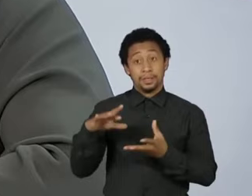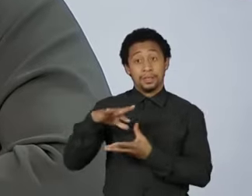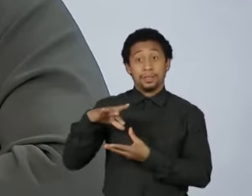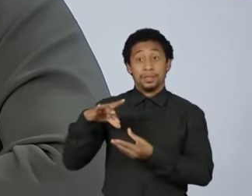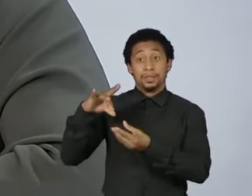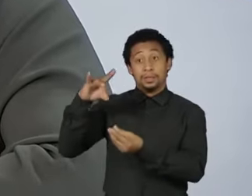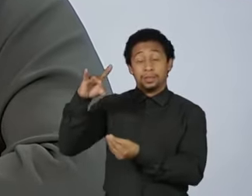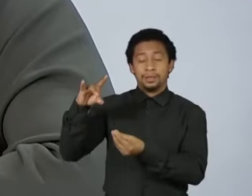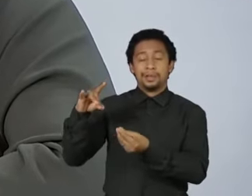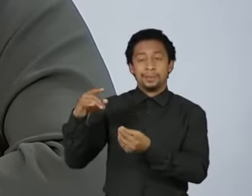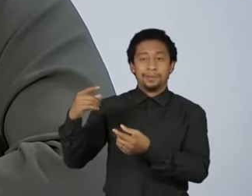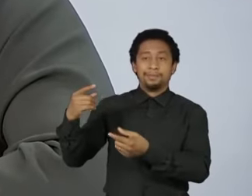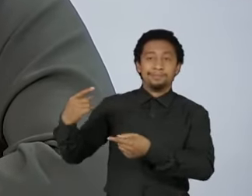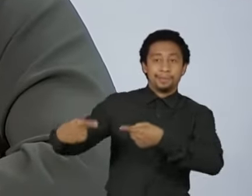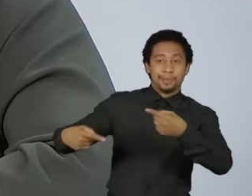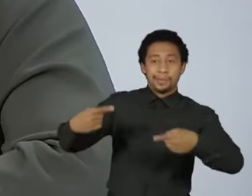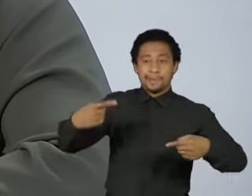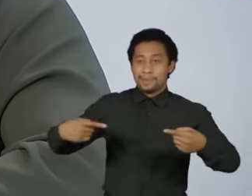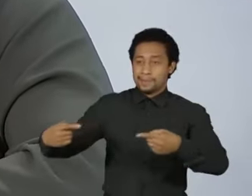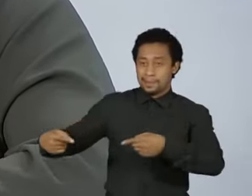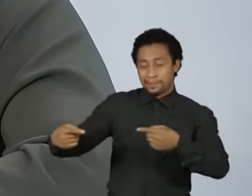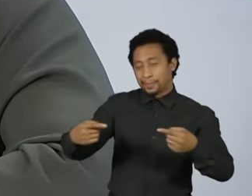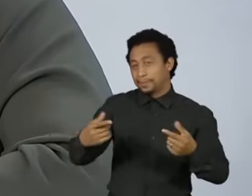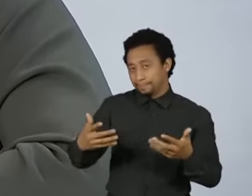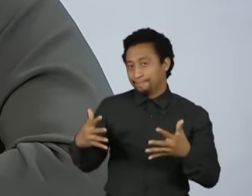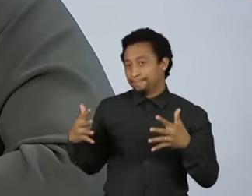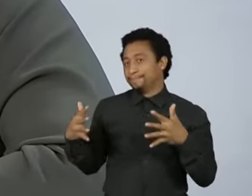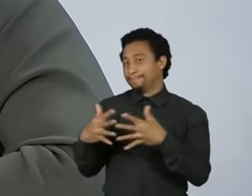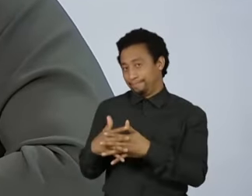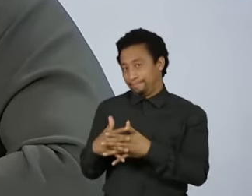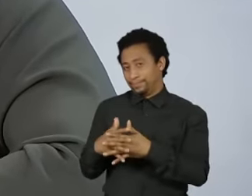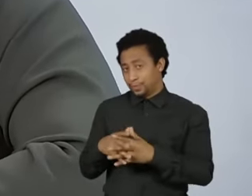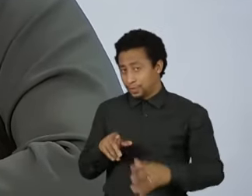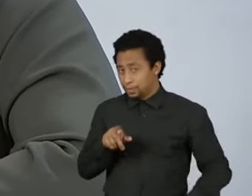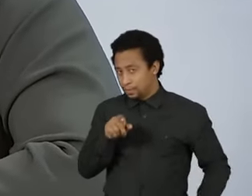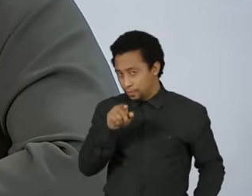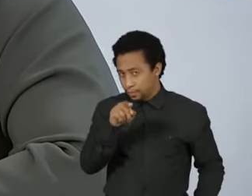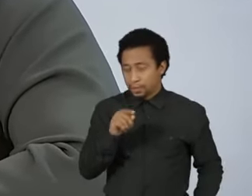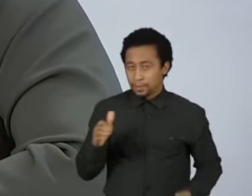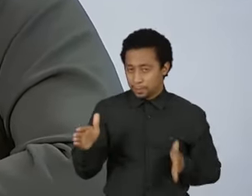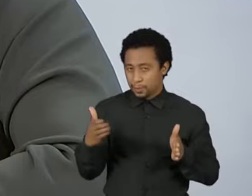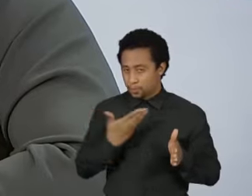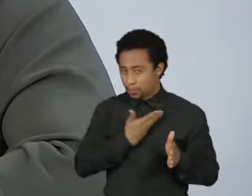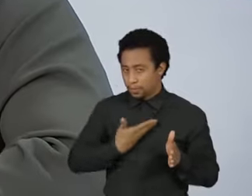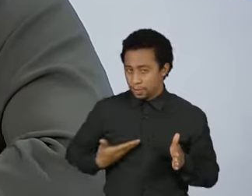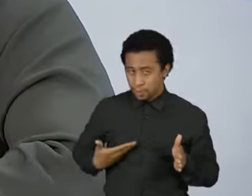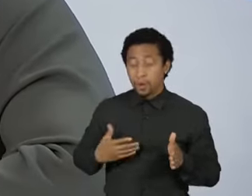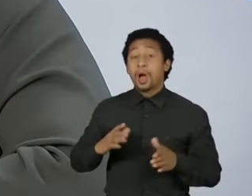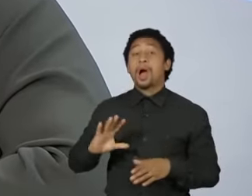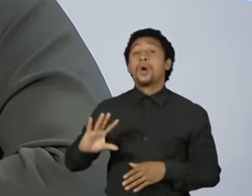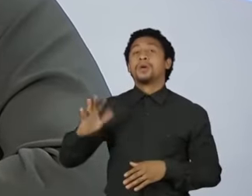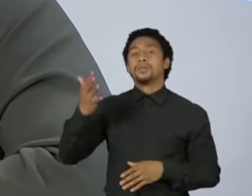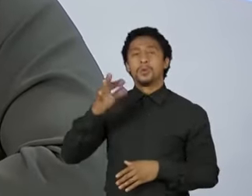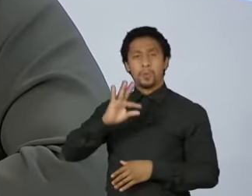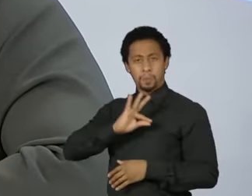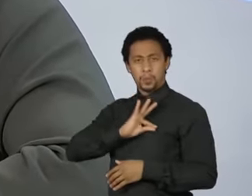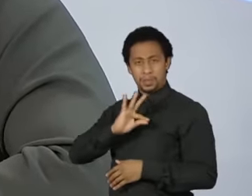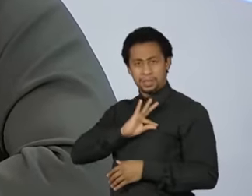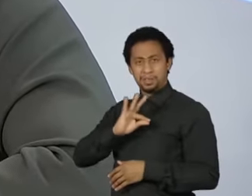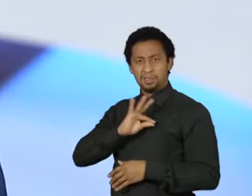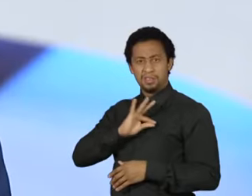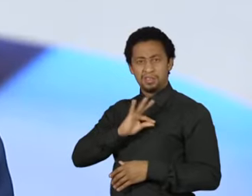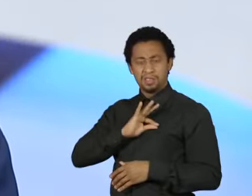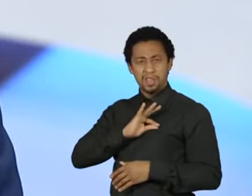e o senhor, como governador, enfrentou um motim da polícia militar. Eu queria saber como o senhor vê o